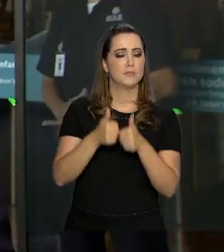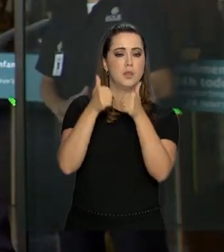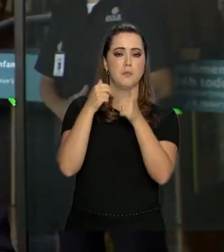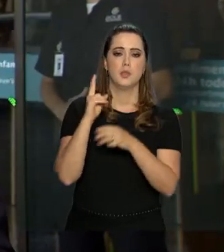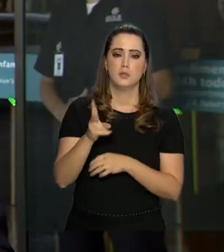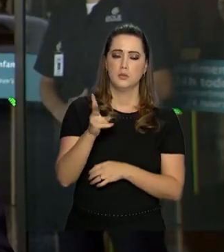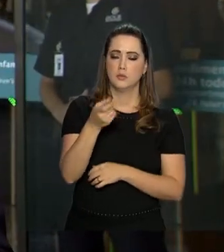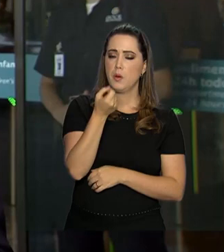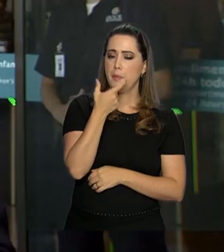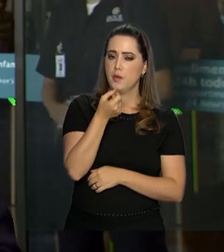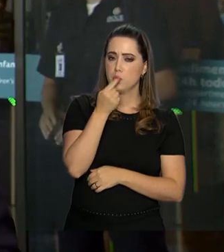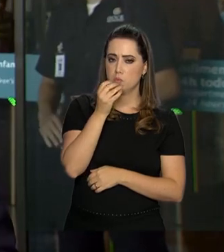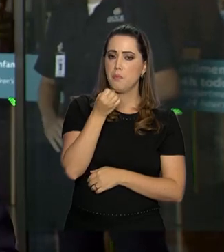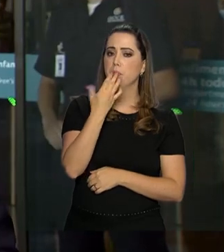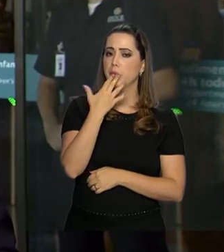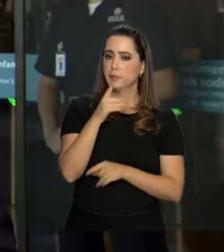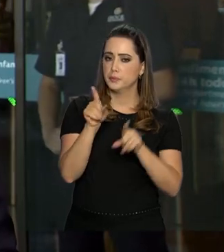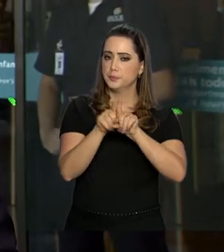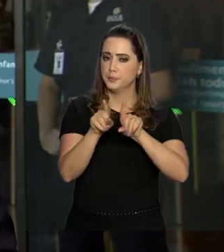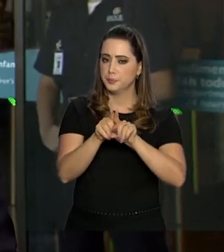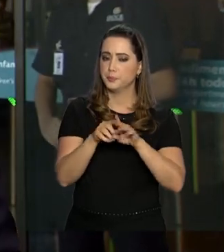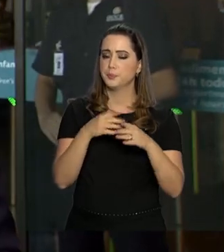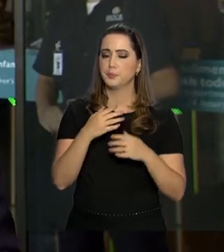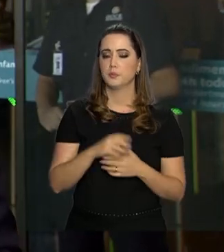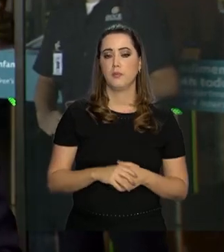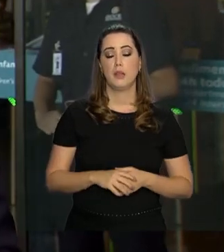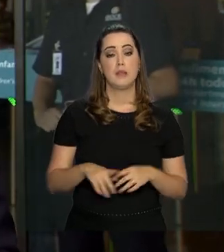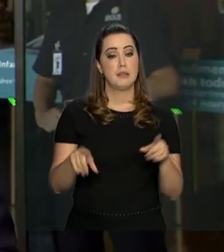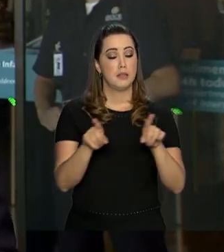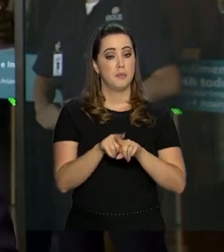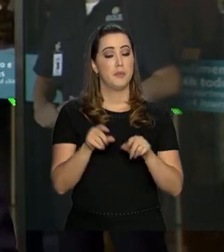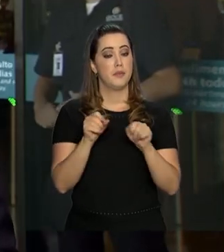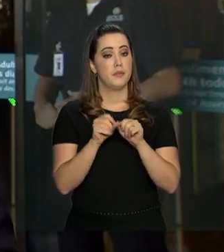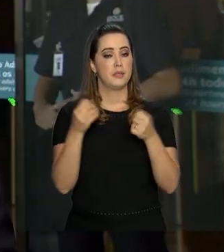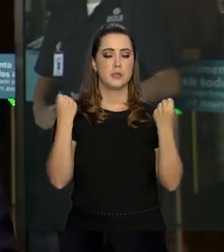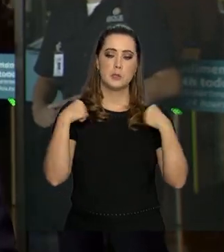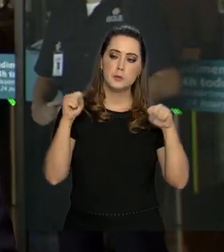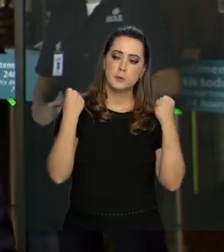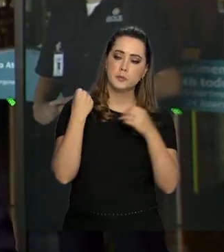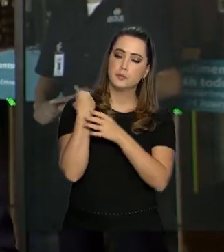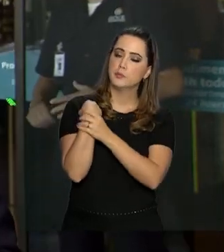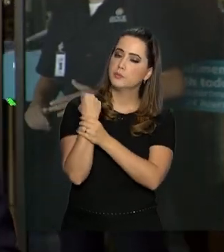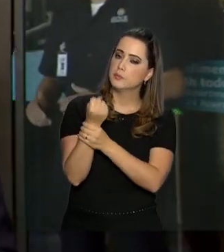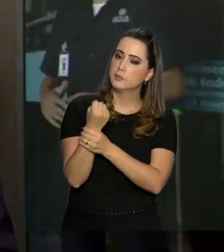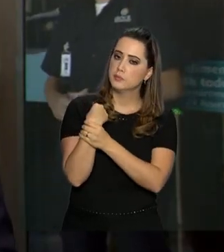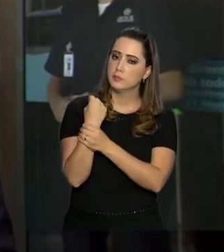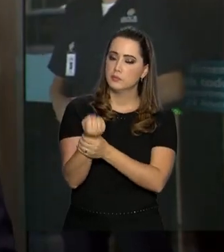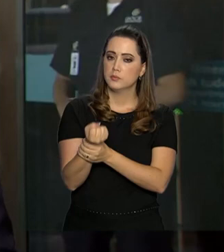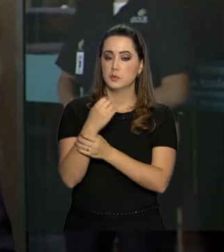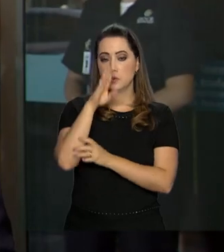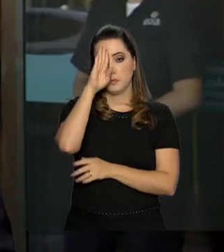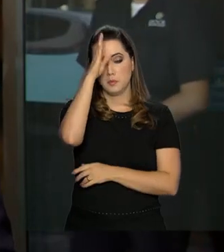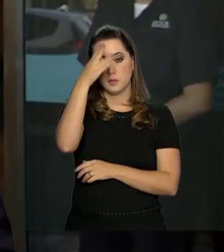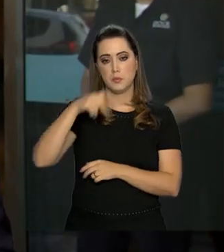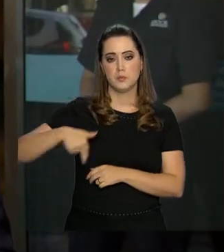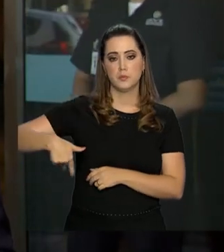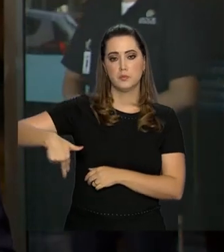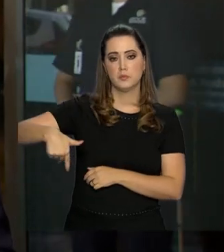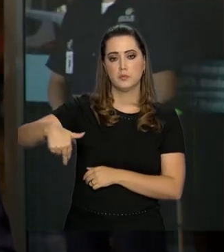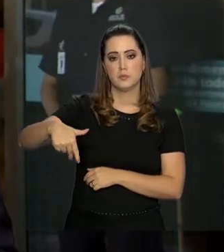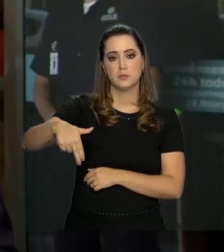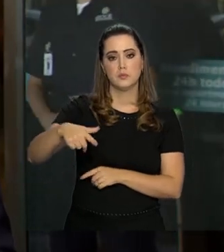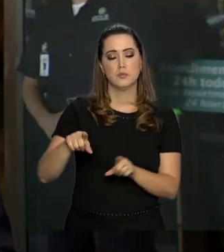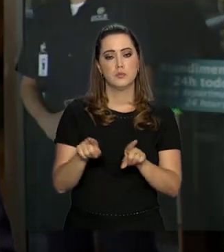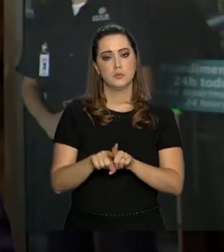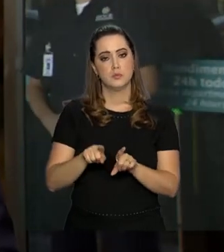esses antibióticos. O presidente também realiza ainda exercícios de fisioterapia, principalmente caminhadas no